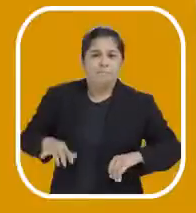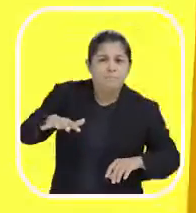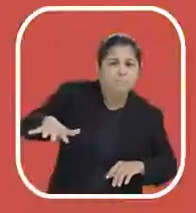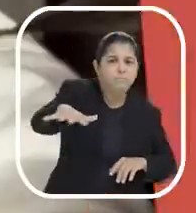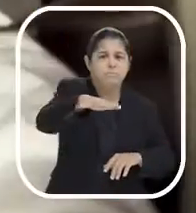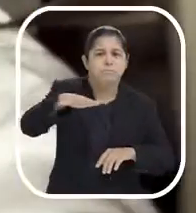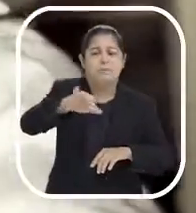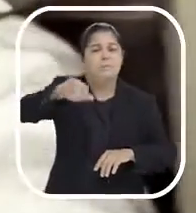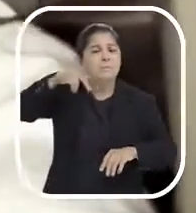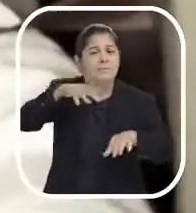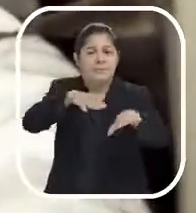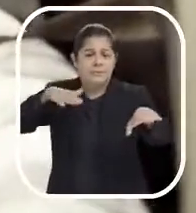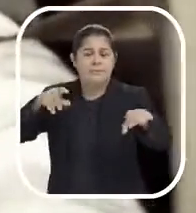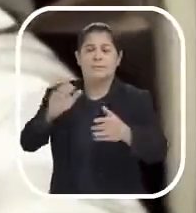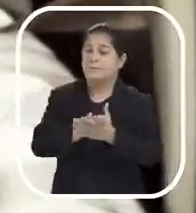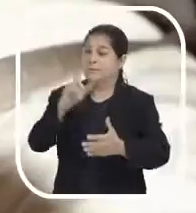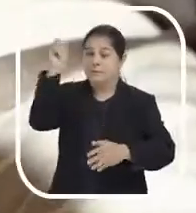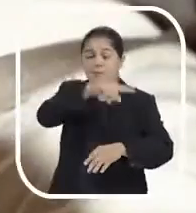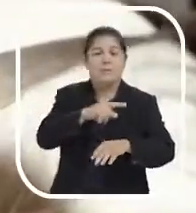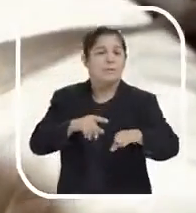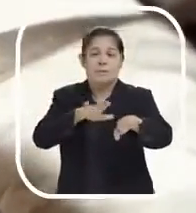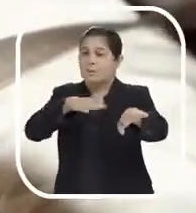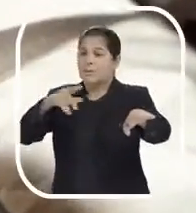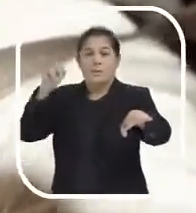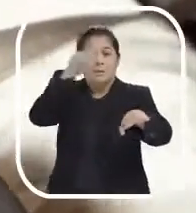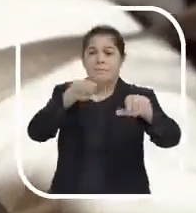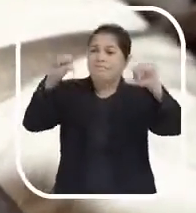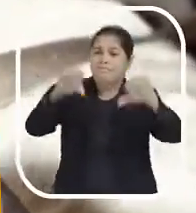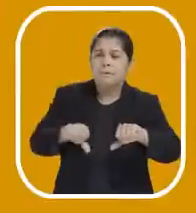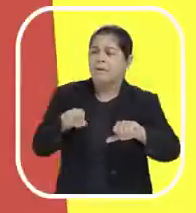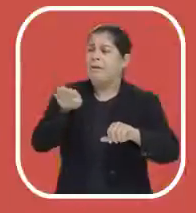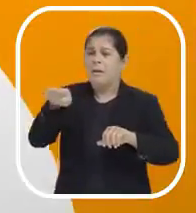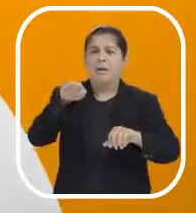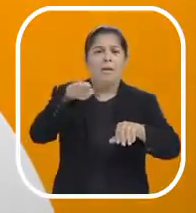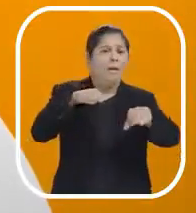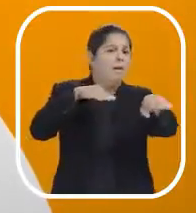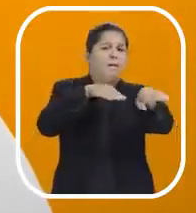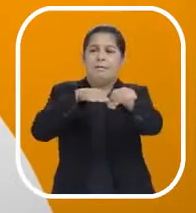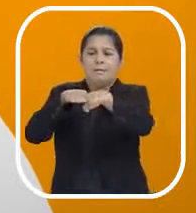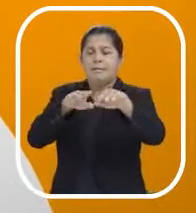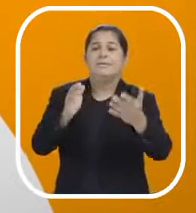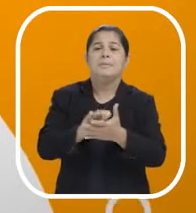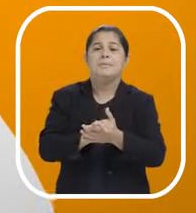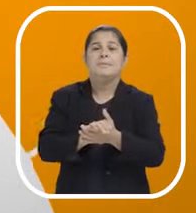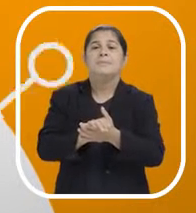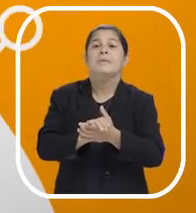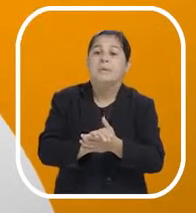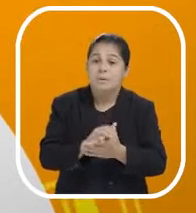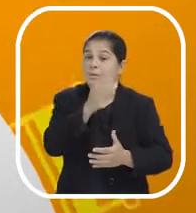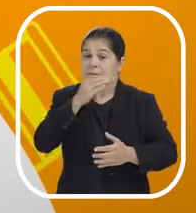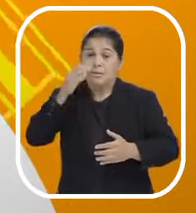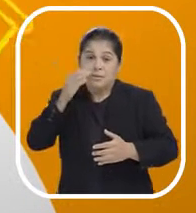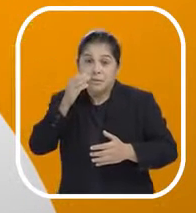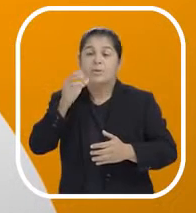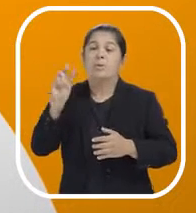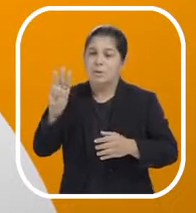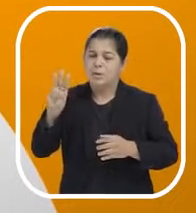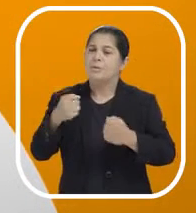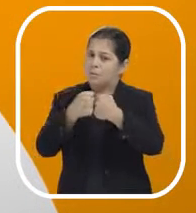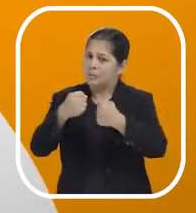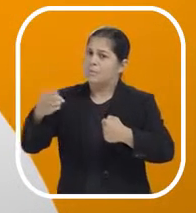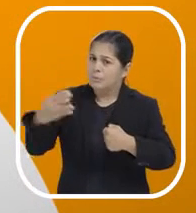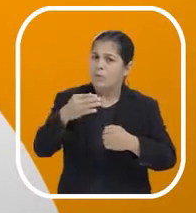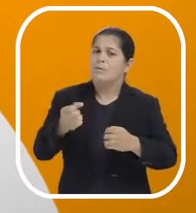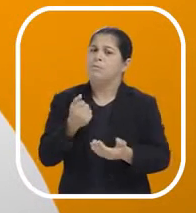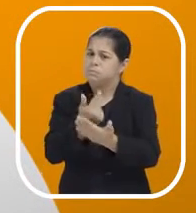João Pessoa. Virou um inferno, amigo. Piorou. Pra onde você vai, o trânsito tá travado. Cida e Wilson vão garantir ônibus novos na cidade. As